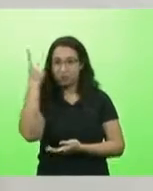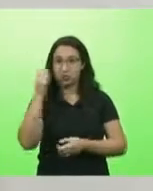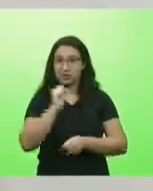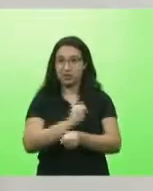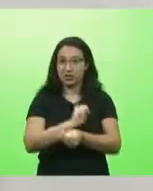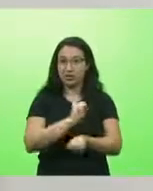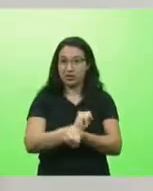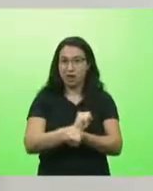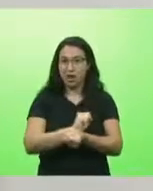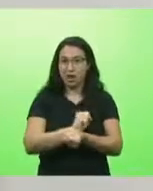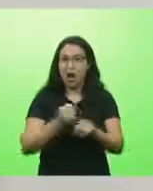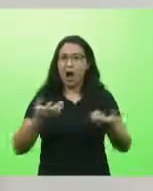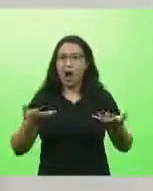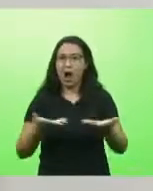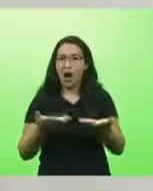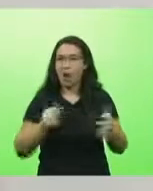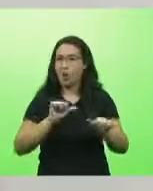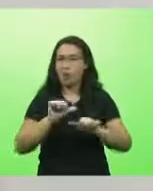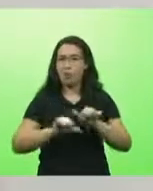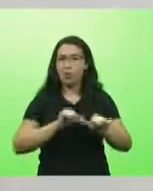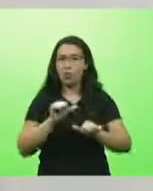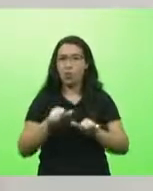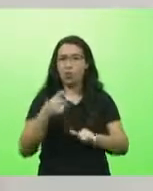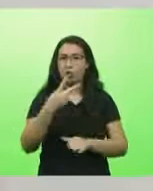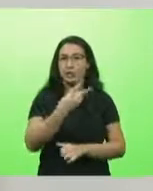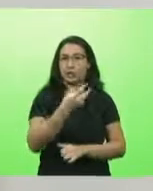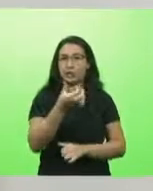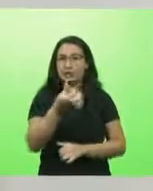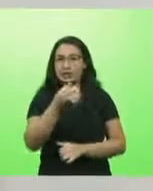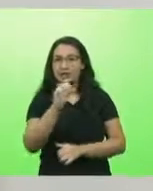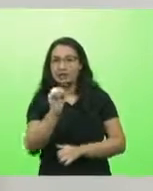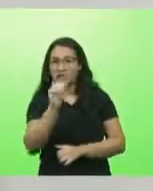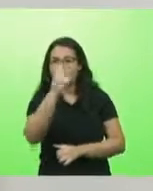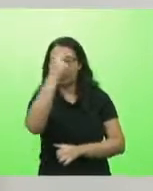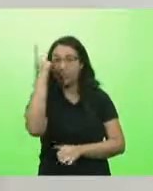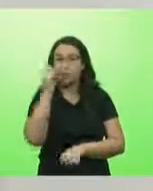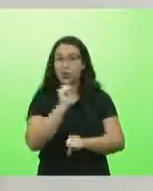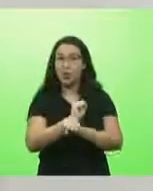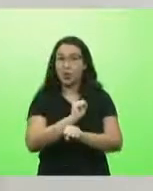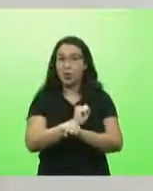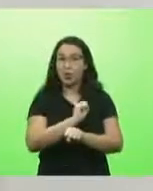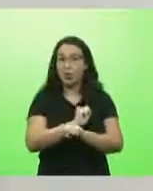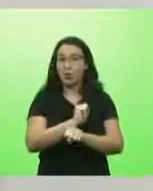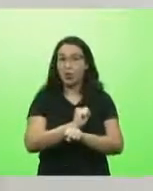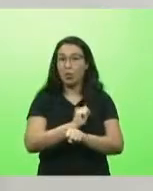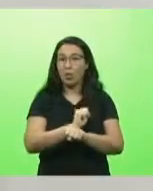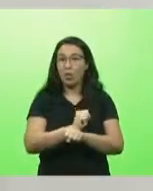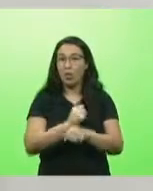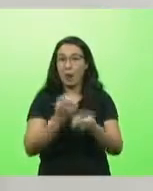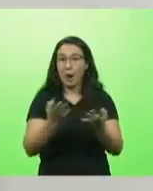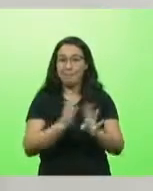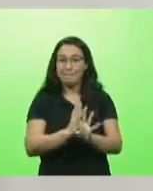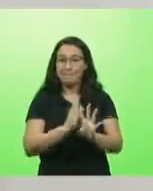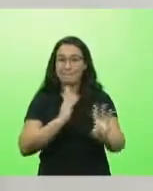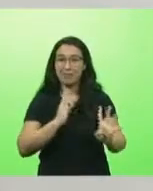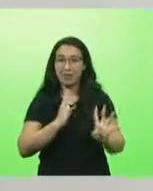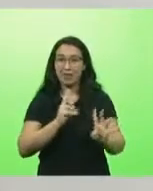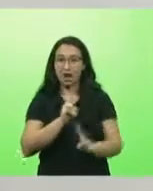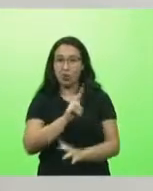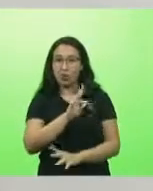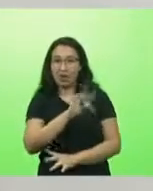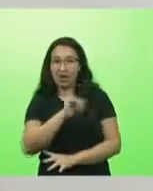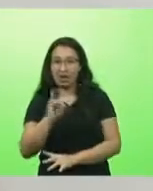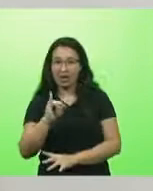Agora, há pouco, 260 pessoas aguardavam uma vaga na fila por uma UTI no Covid.